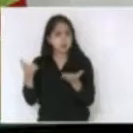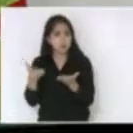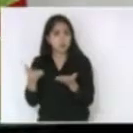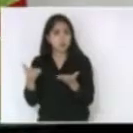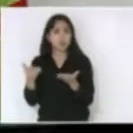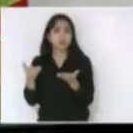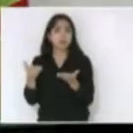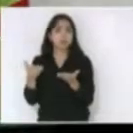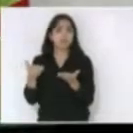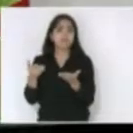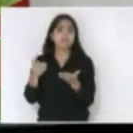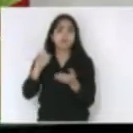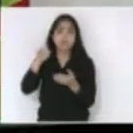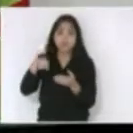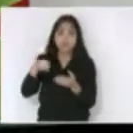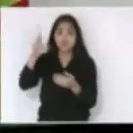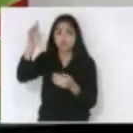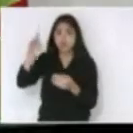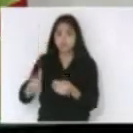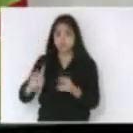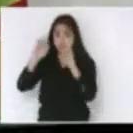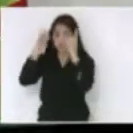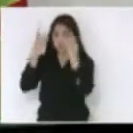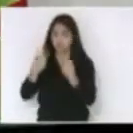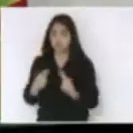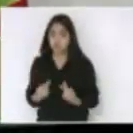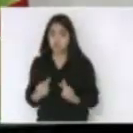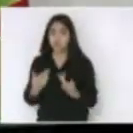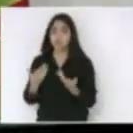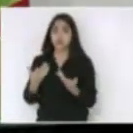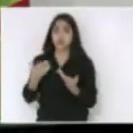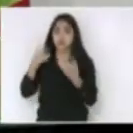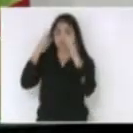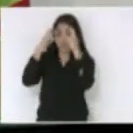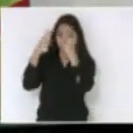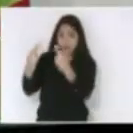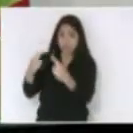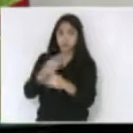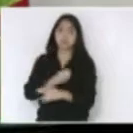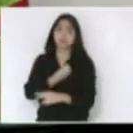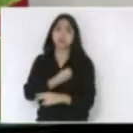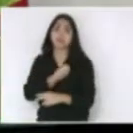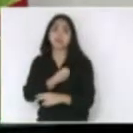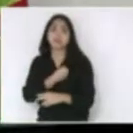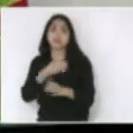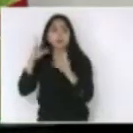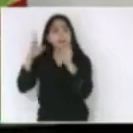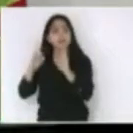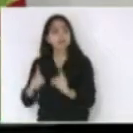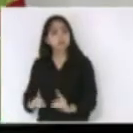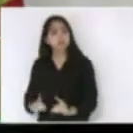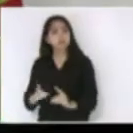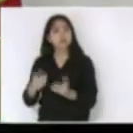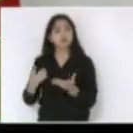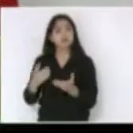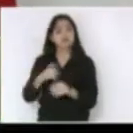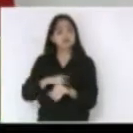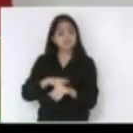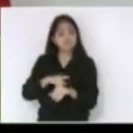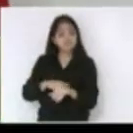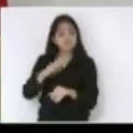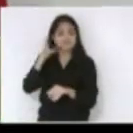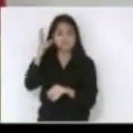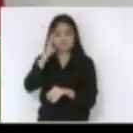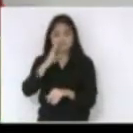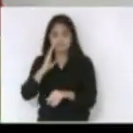que é os direitos humanos que é o respeito à vida que é a dignidade que é o momento que o Brasil